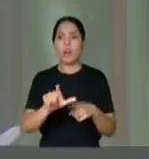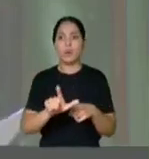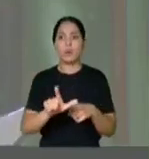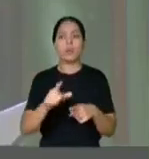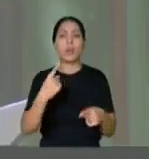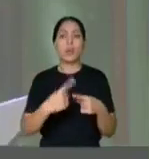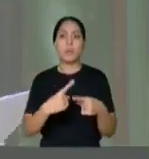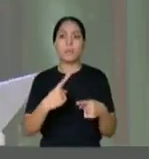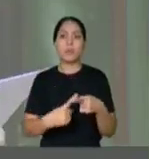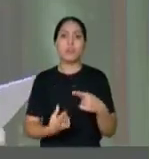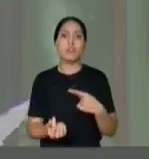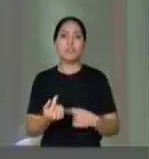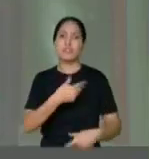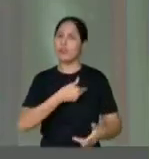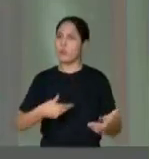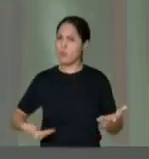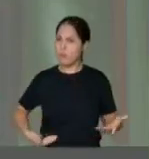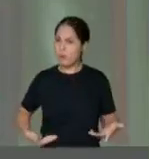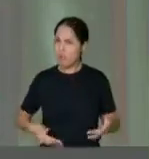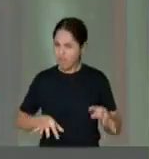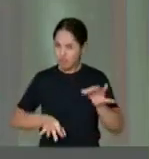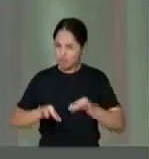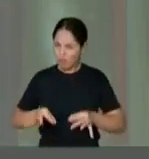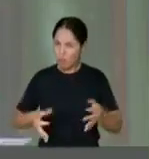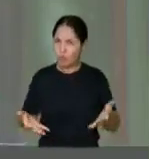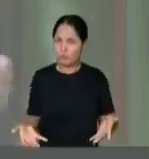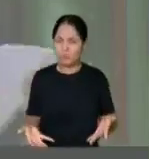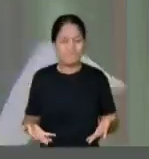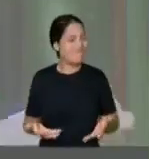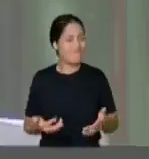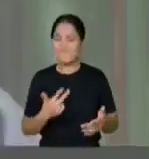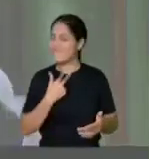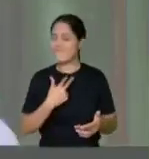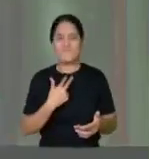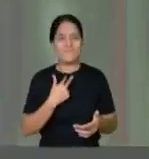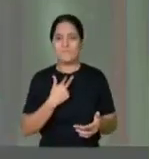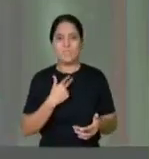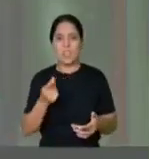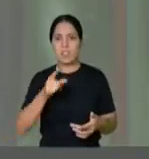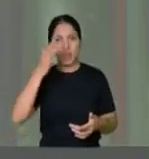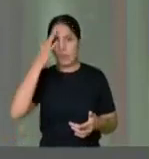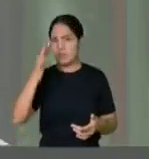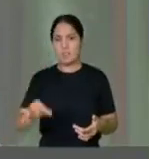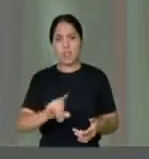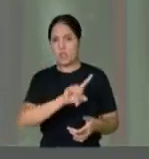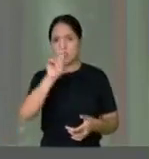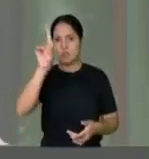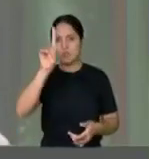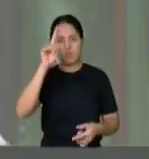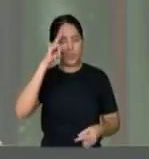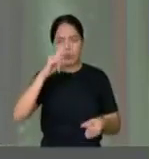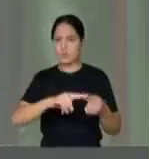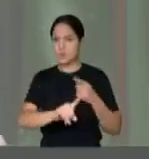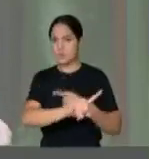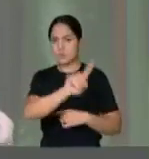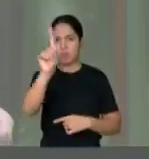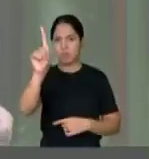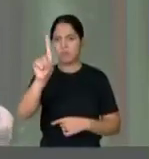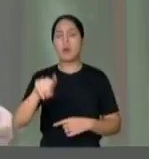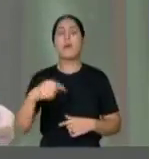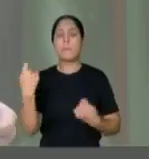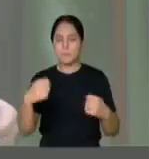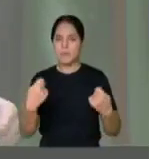feito pelo dinheiro público. É justo isso? Não é justo, não é certo, não é correto e isso